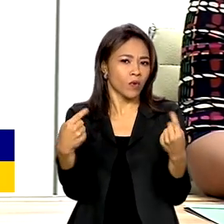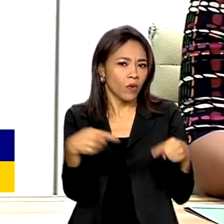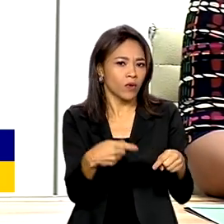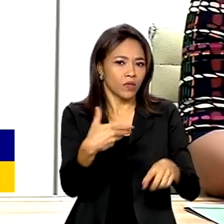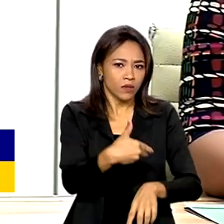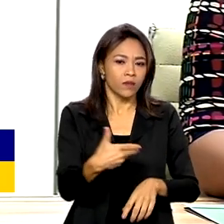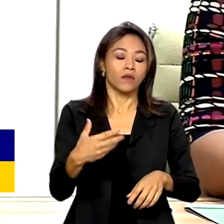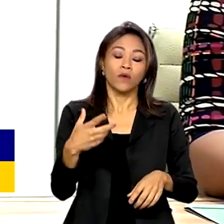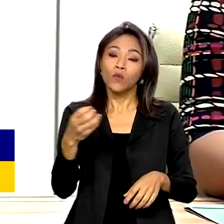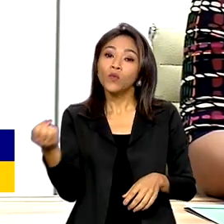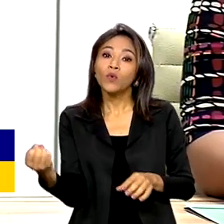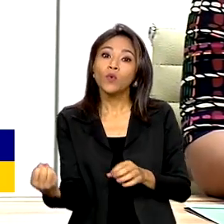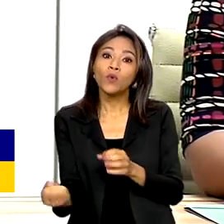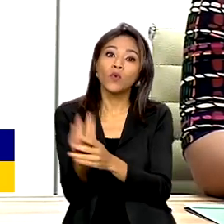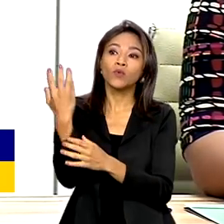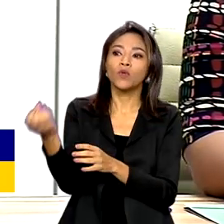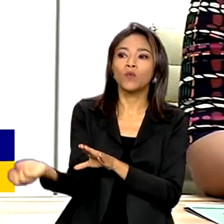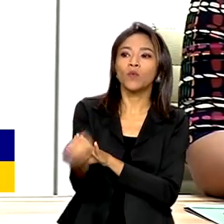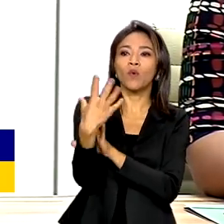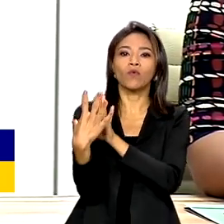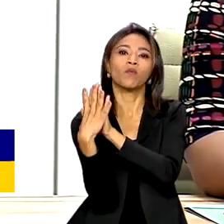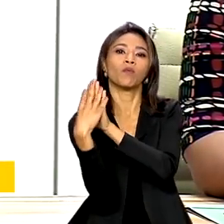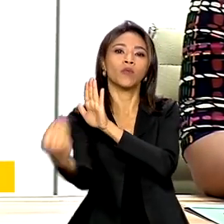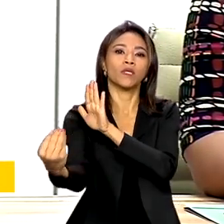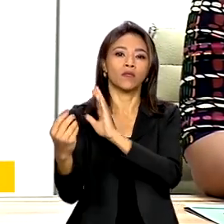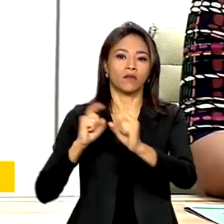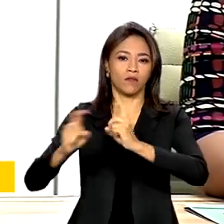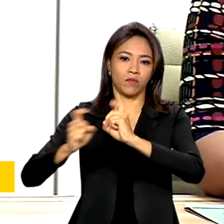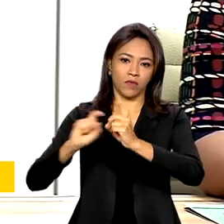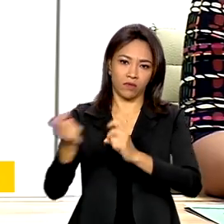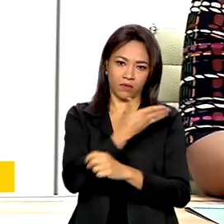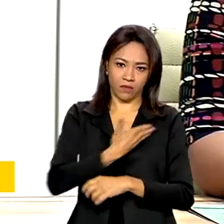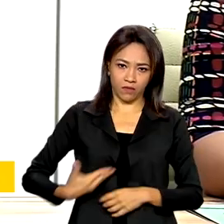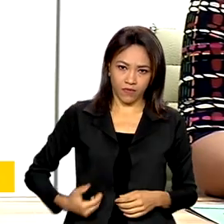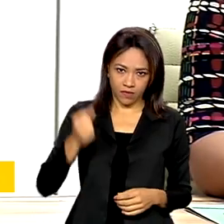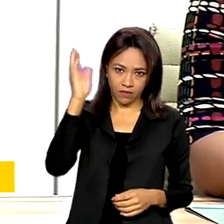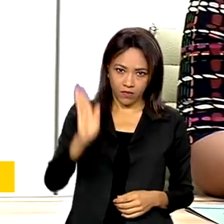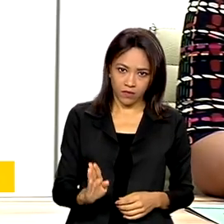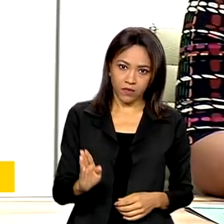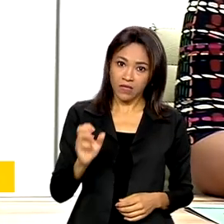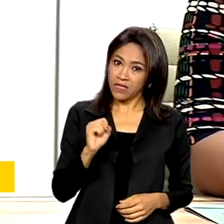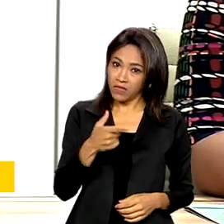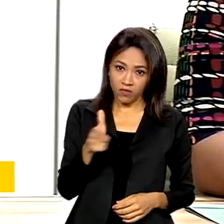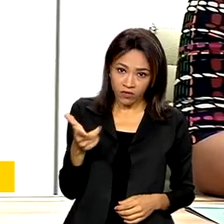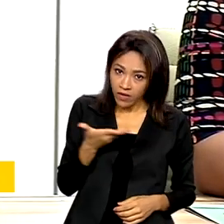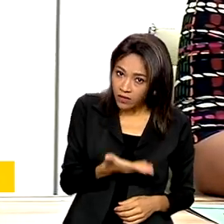um novo modelo de administração pública no Brasil, sem o qual isso não será possível. Obrigado!